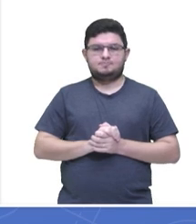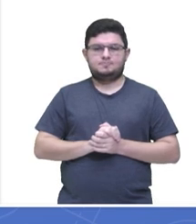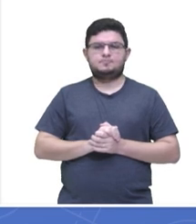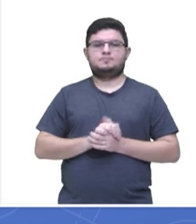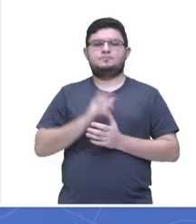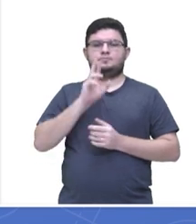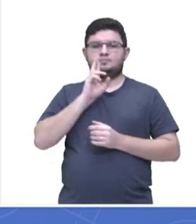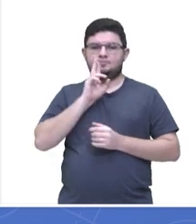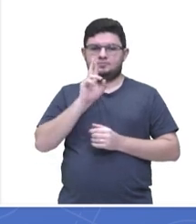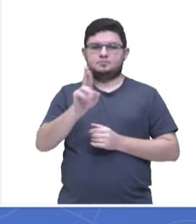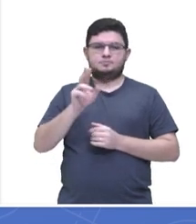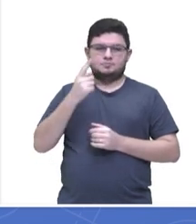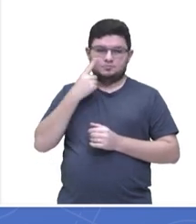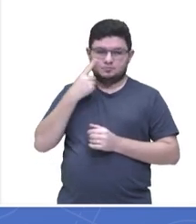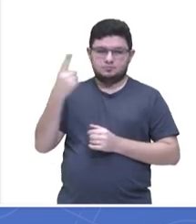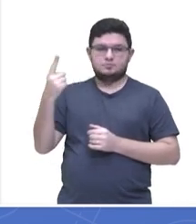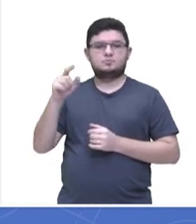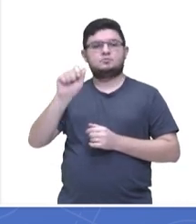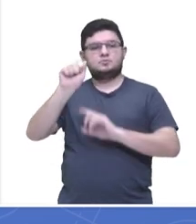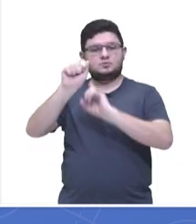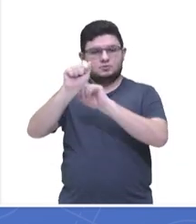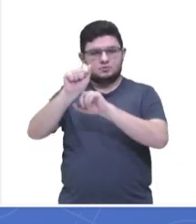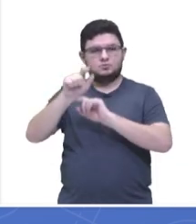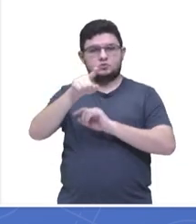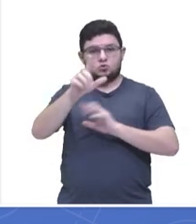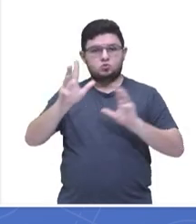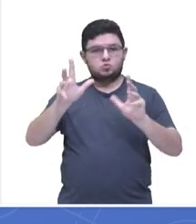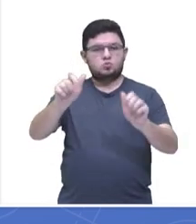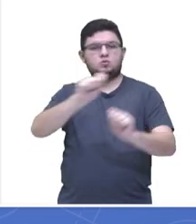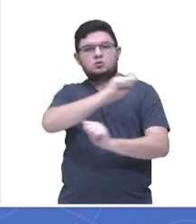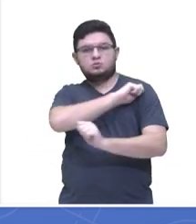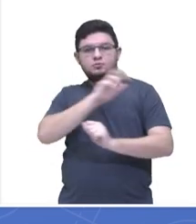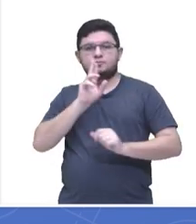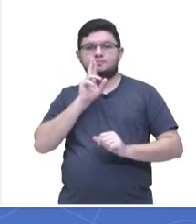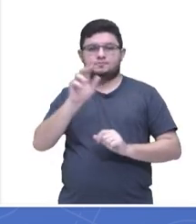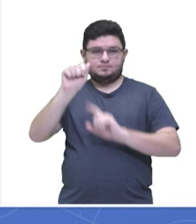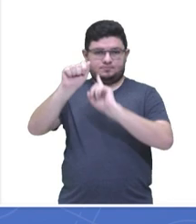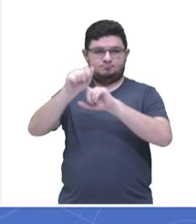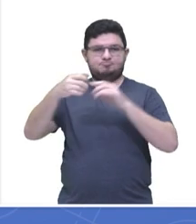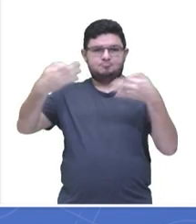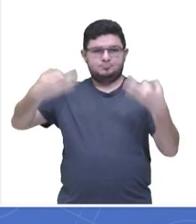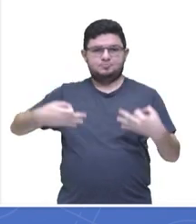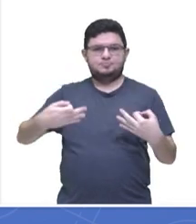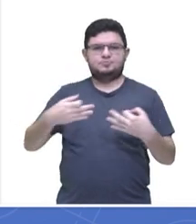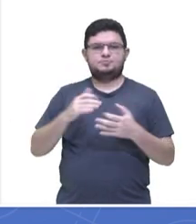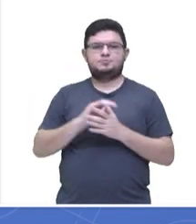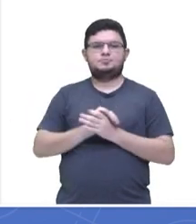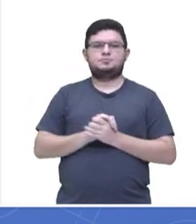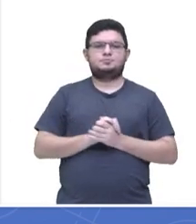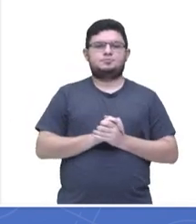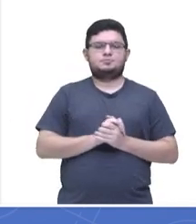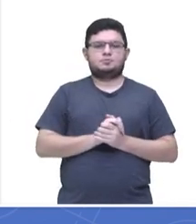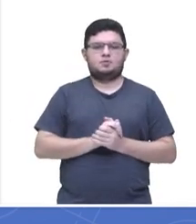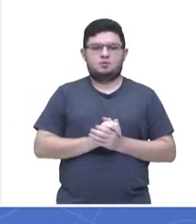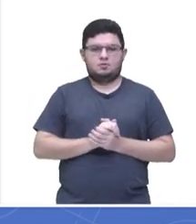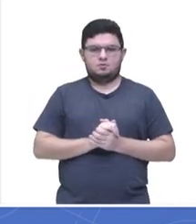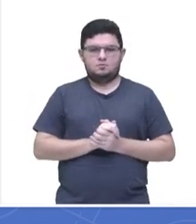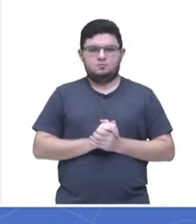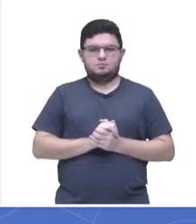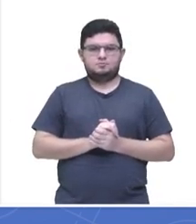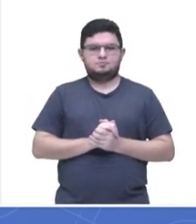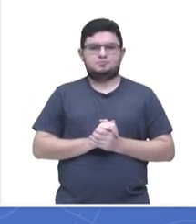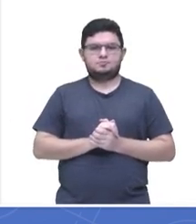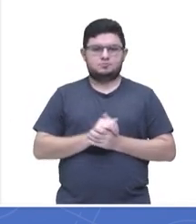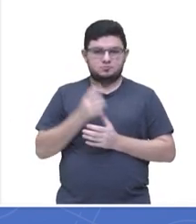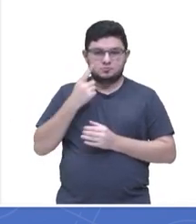Está aí, todos vocês marcaram corretamente, marcaram a letra A, não isso? A letra A como alternativa correta. A